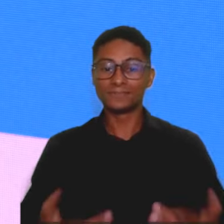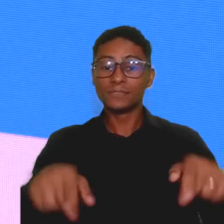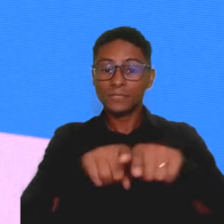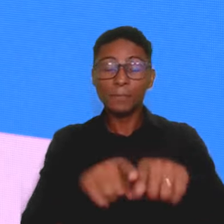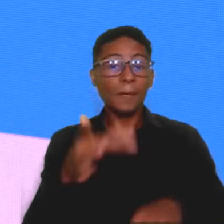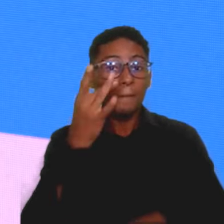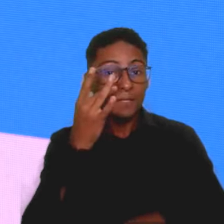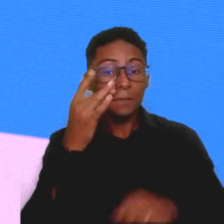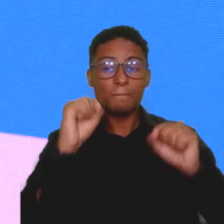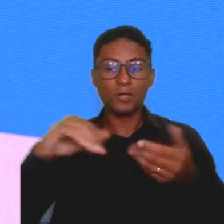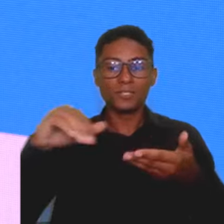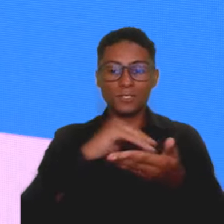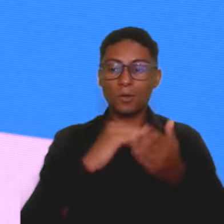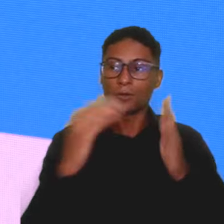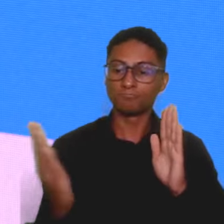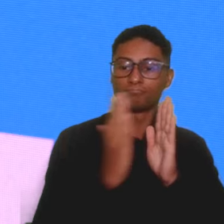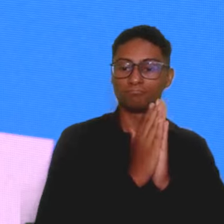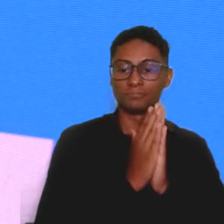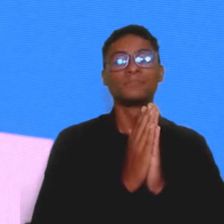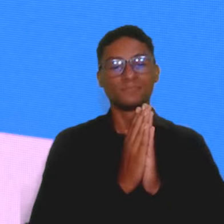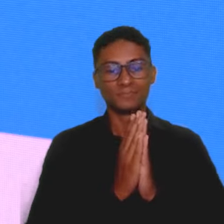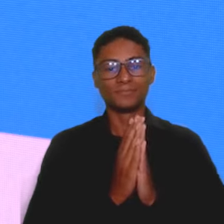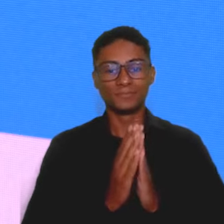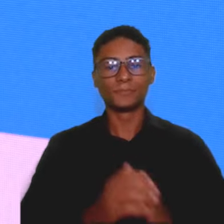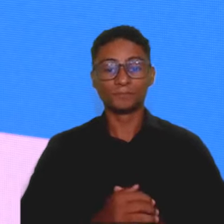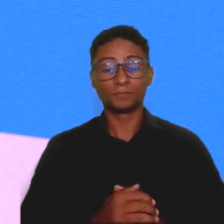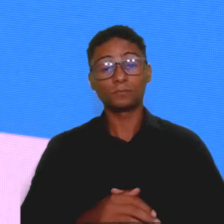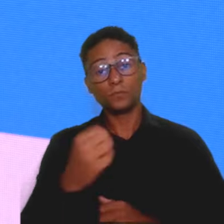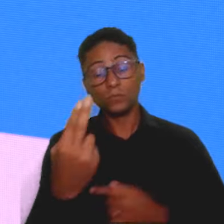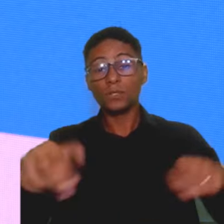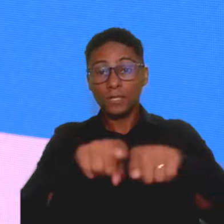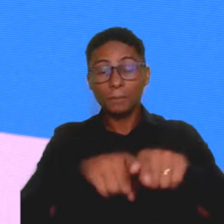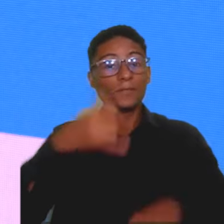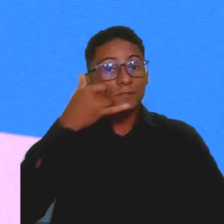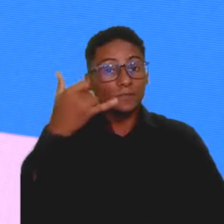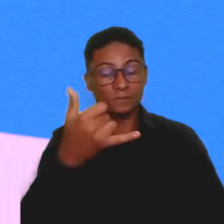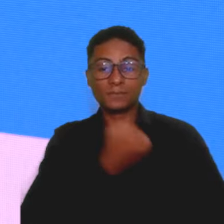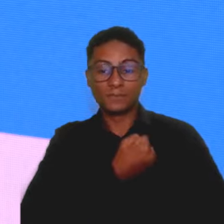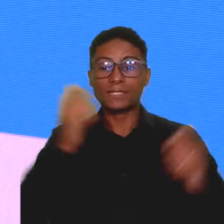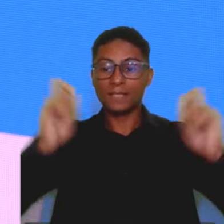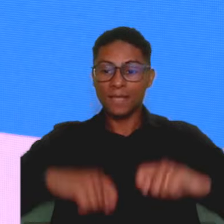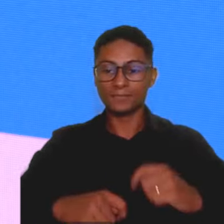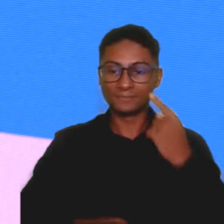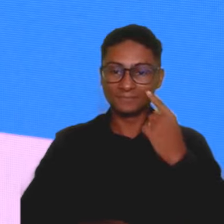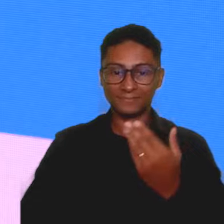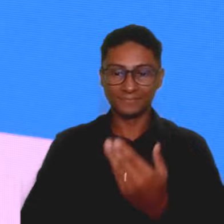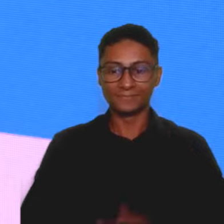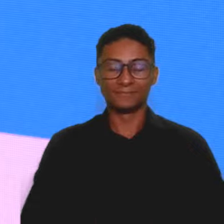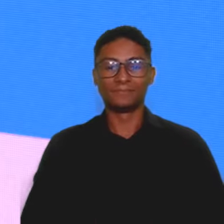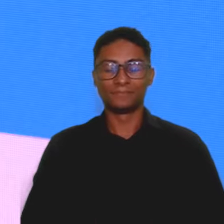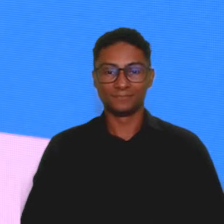forma presencial nos escritórios regionais e unidades do SEBRAE aqui, ou então pela nossa central de atendimento, pelo telefone 0800